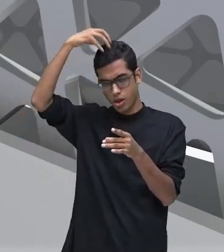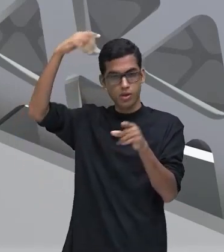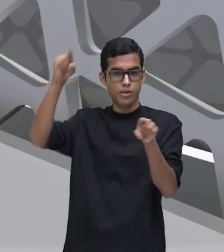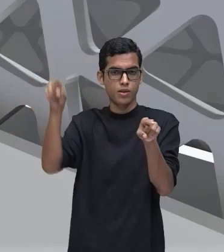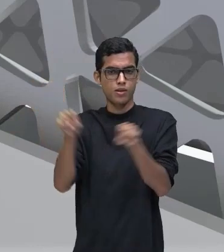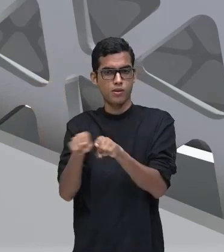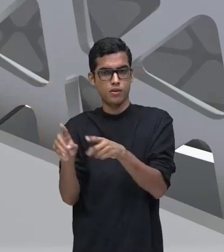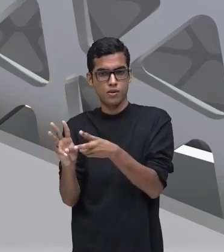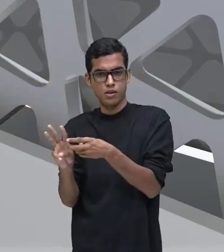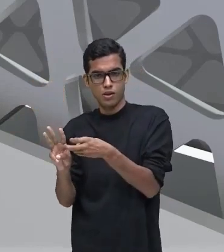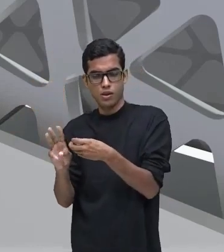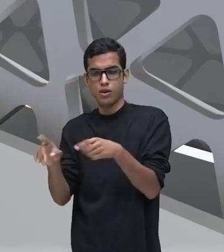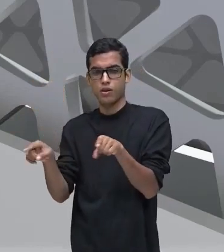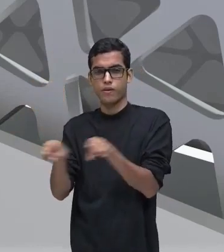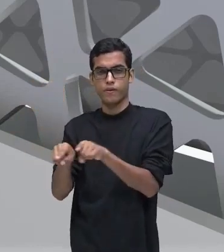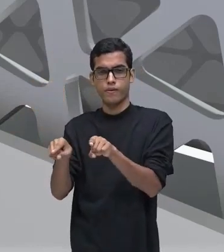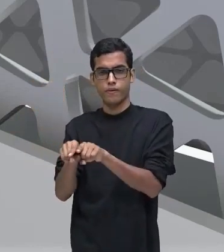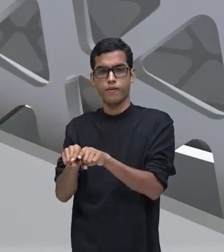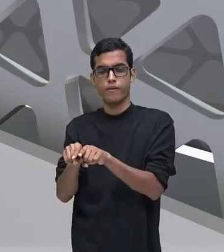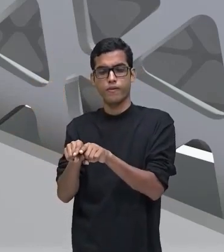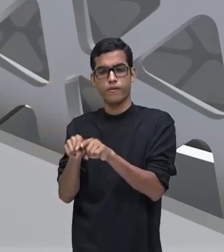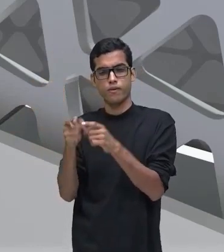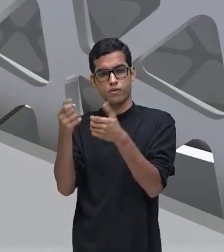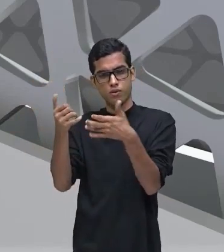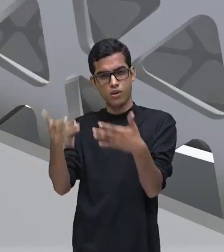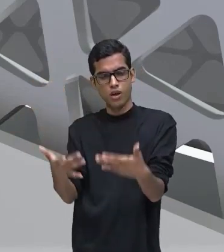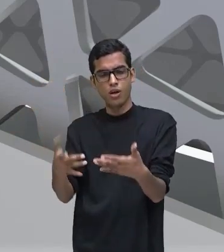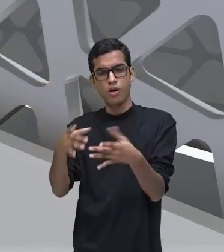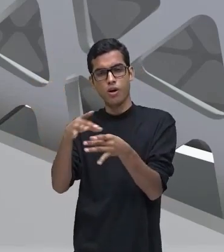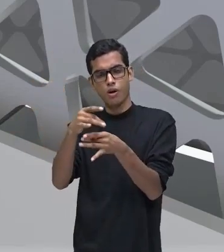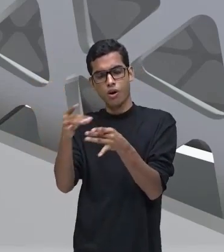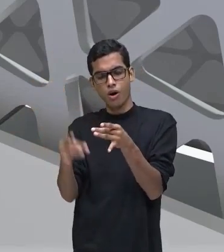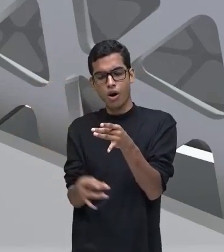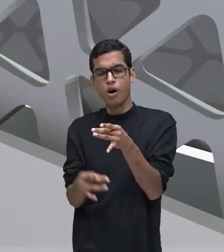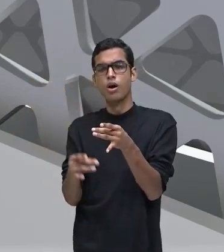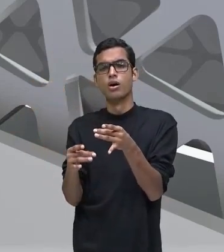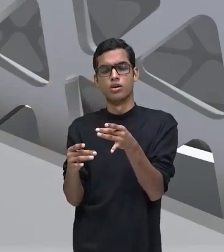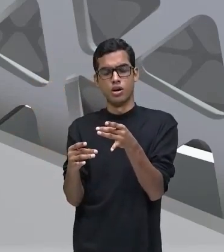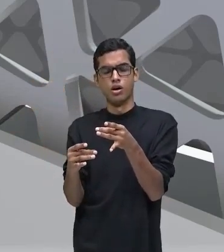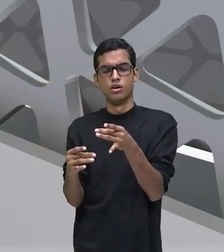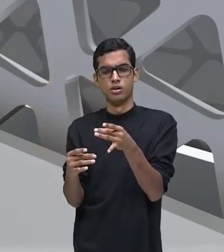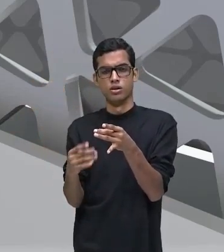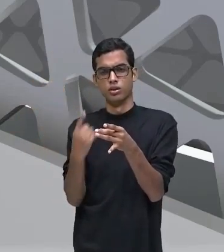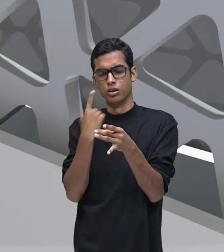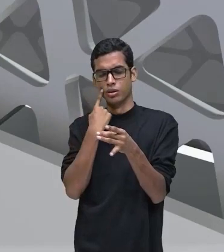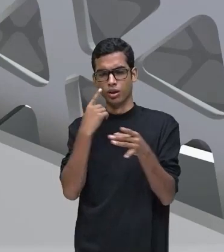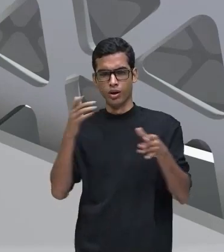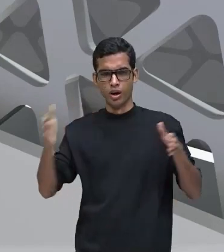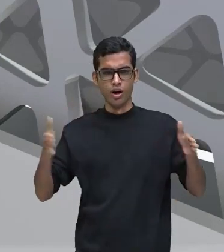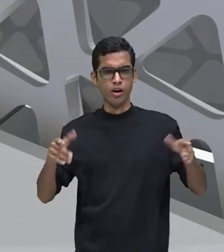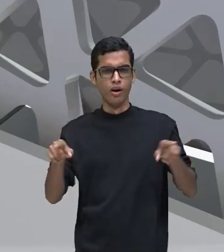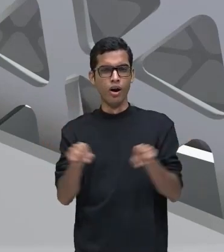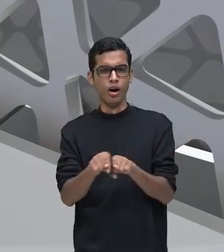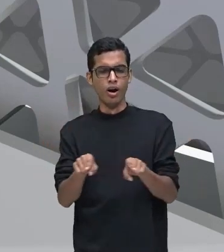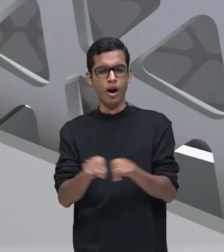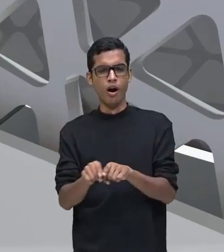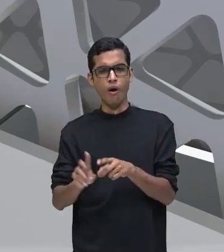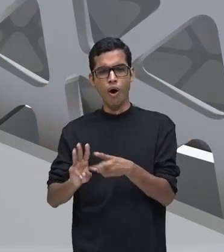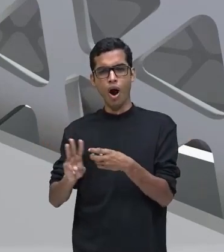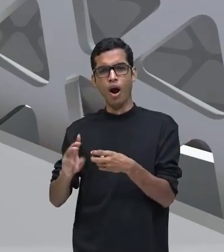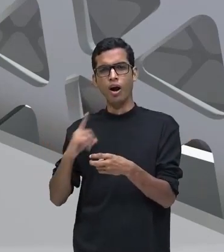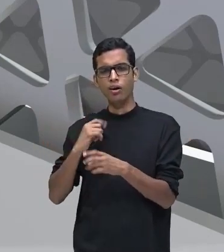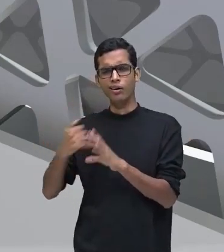os índios também, que são retratados, que são descritos nas obras de Alencar nesse período. São índios com características